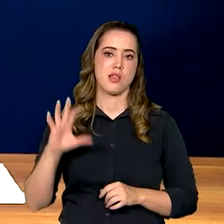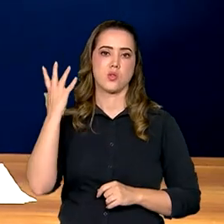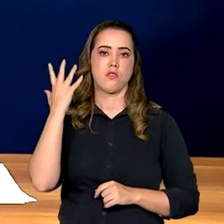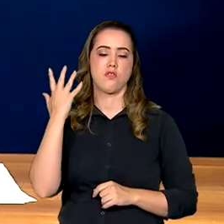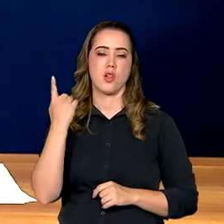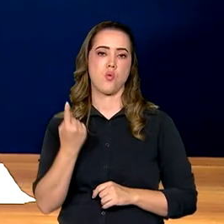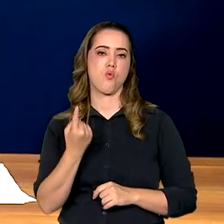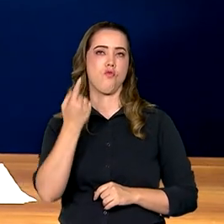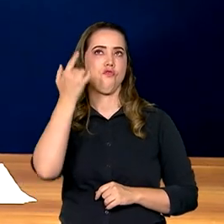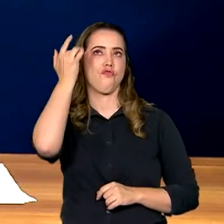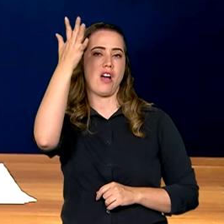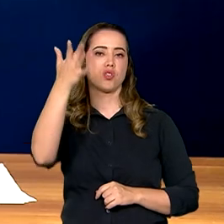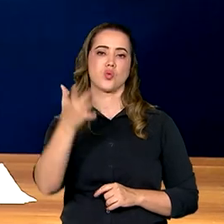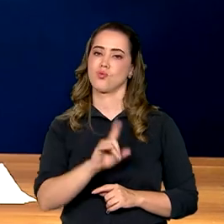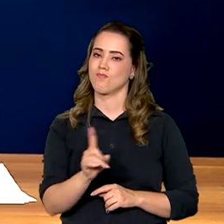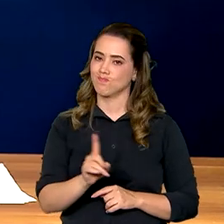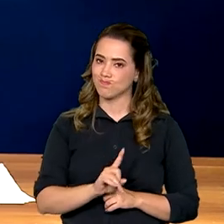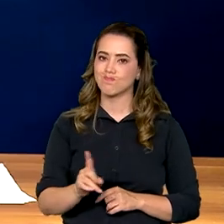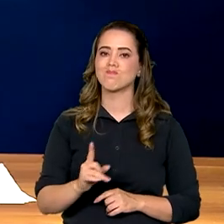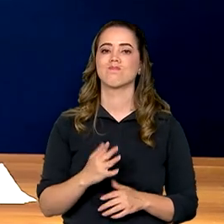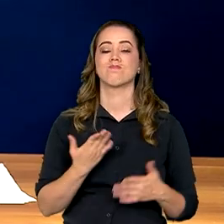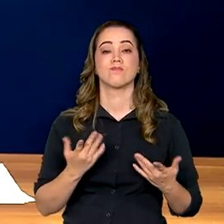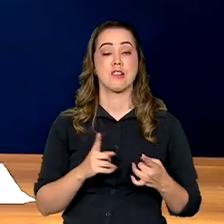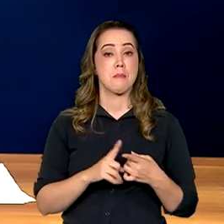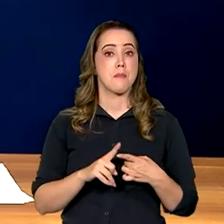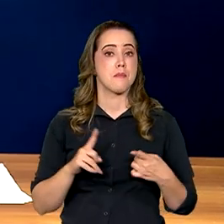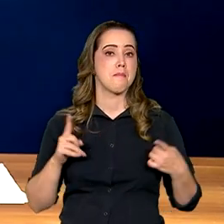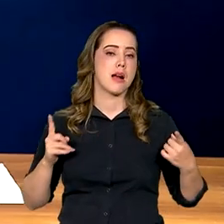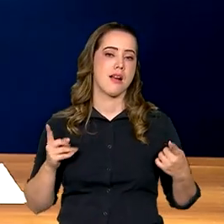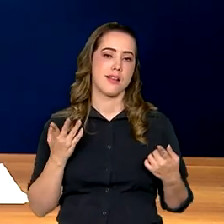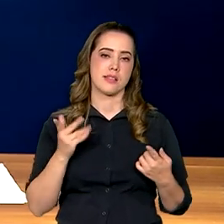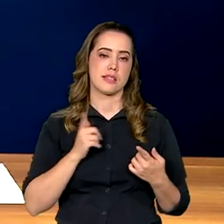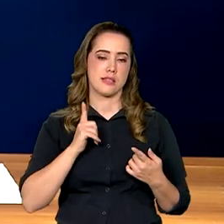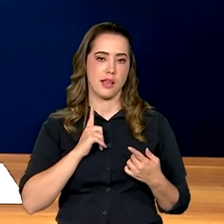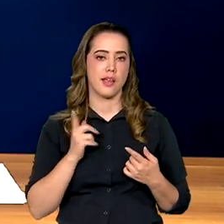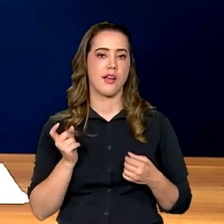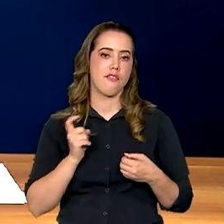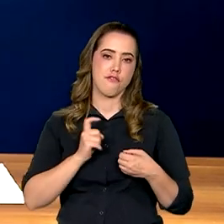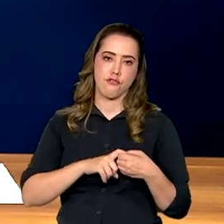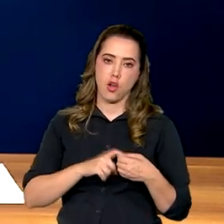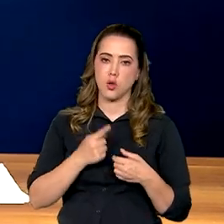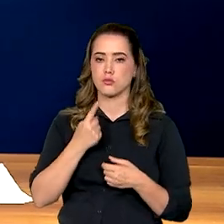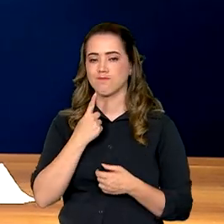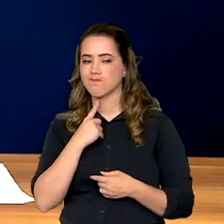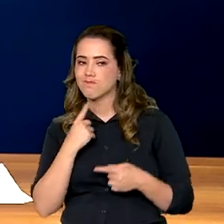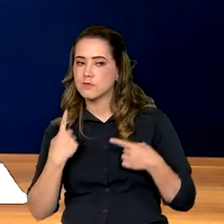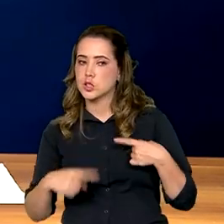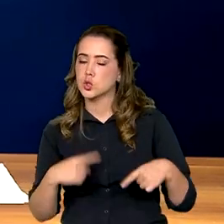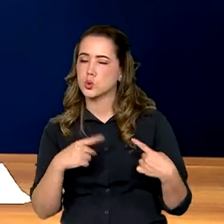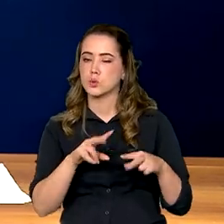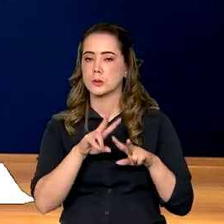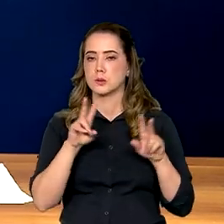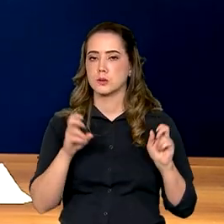com certa facilidade, mas há uma retomada de interesse no tema e isso é inegável.